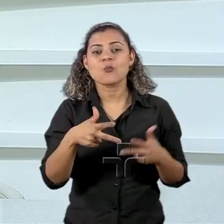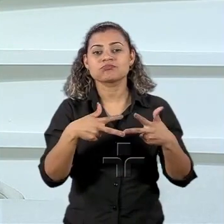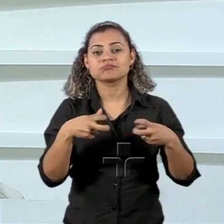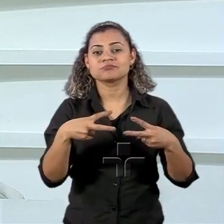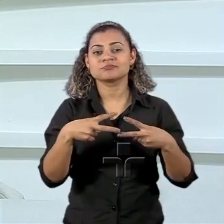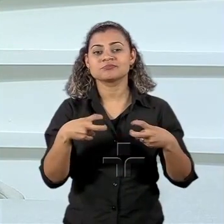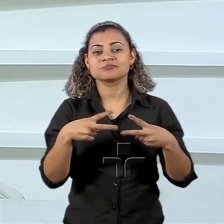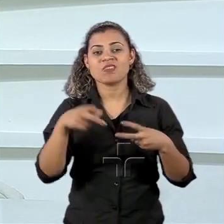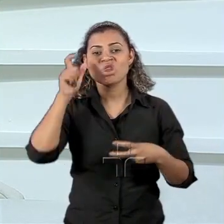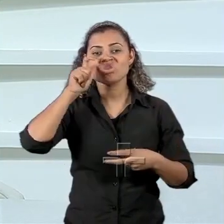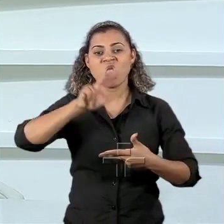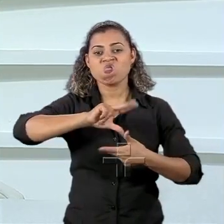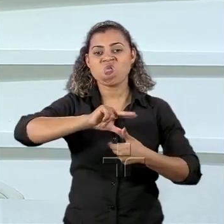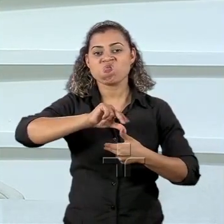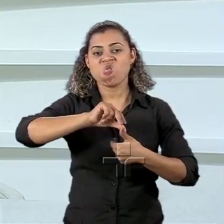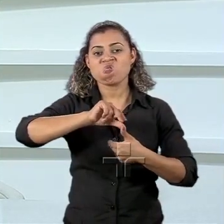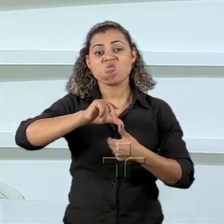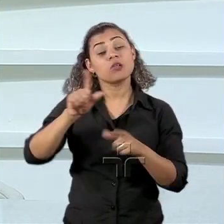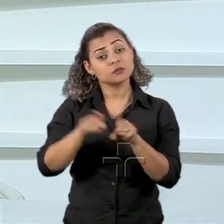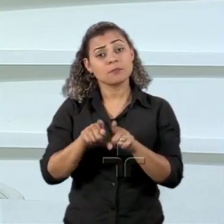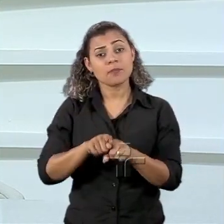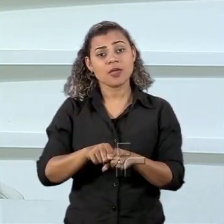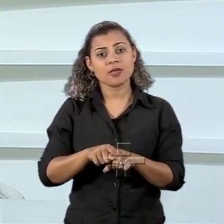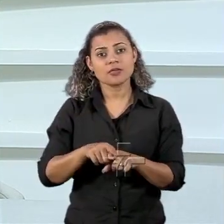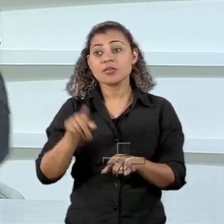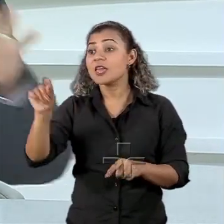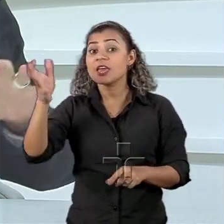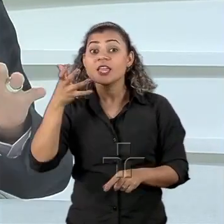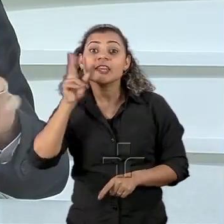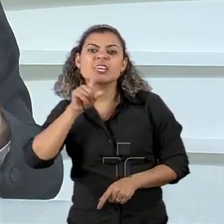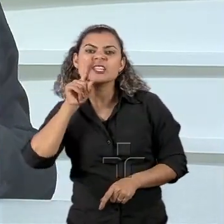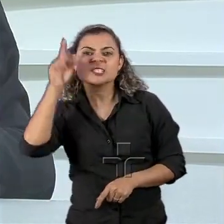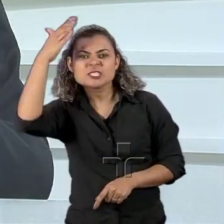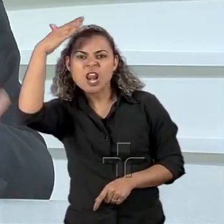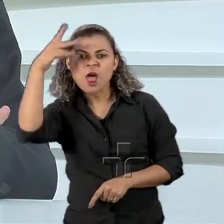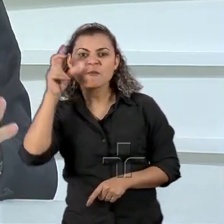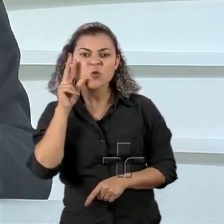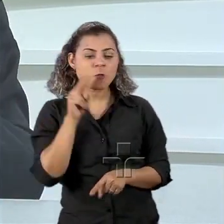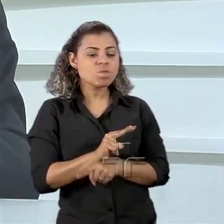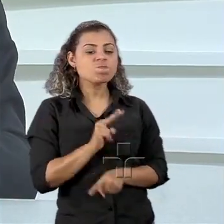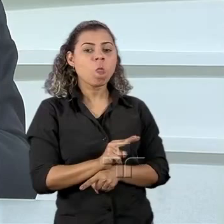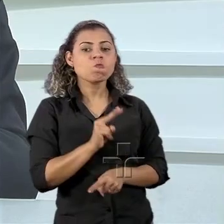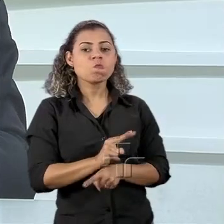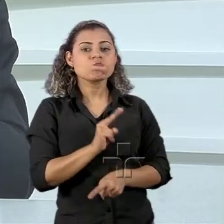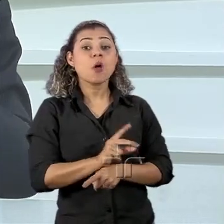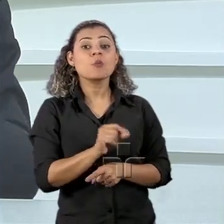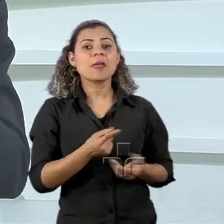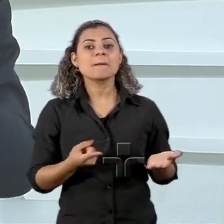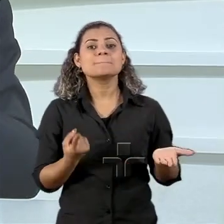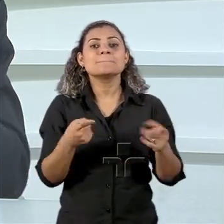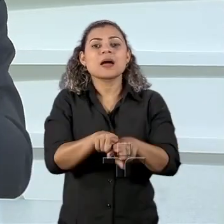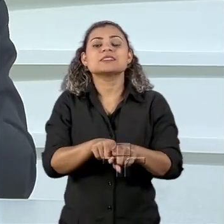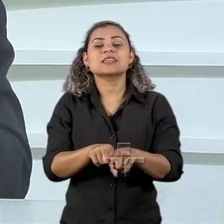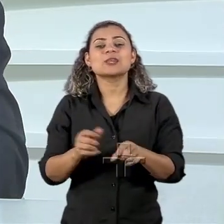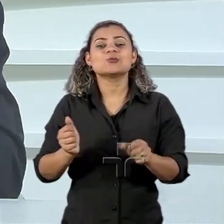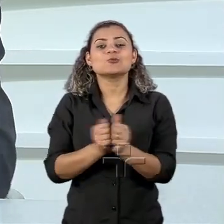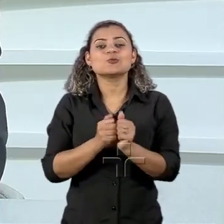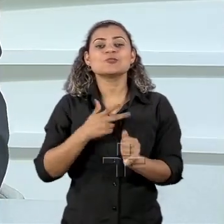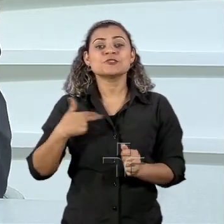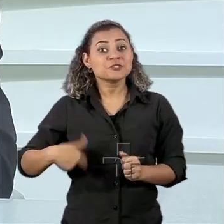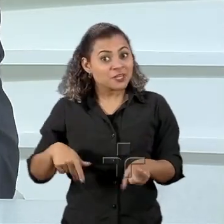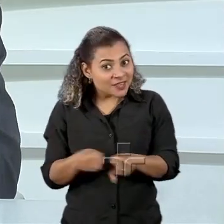é ficar do olho que a China está fazendo aqui, que a gente está comprando um monte de coisas e os Estados Unidos começam a pensar, bom,